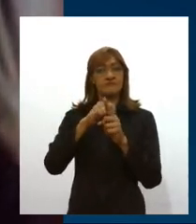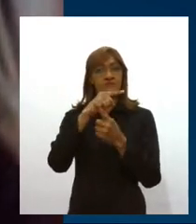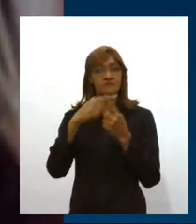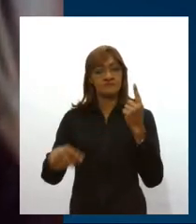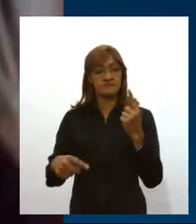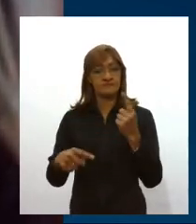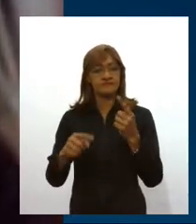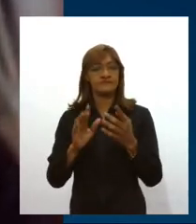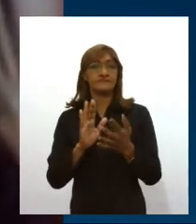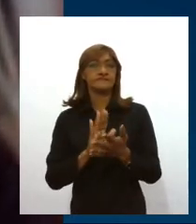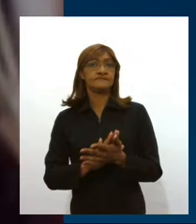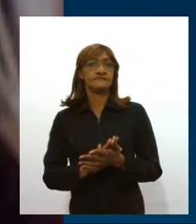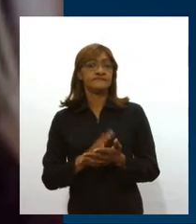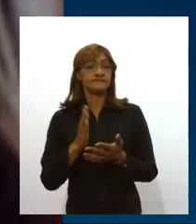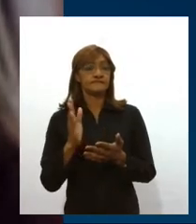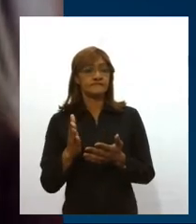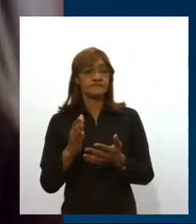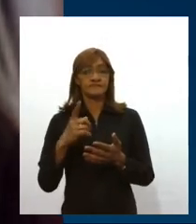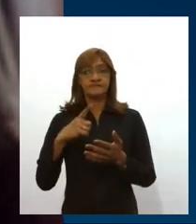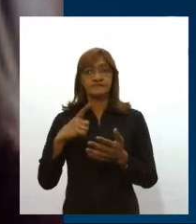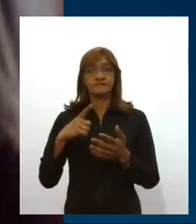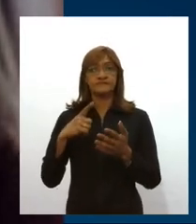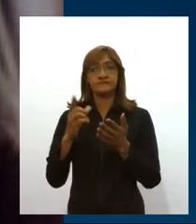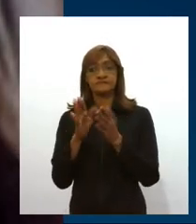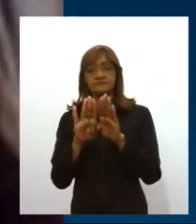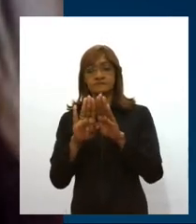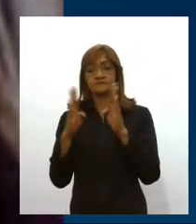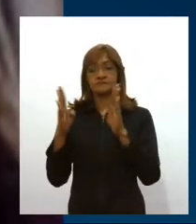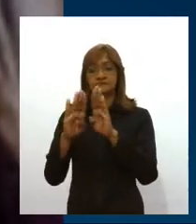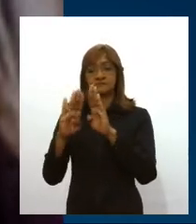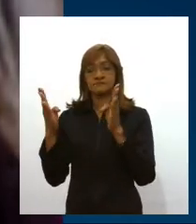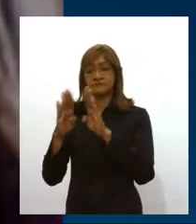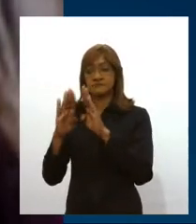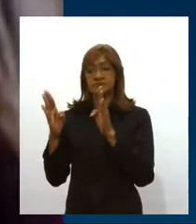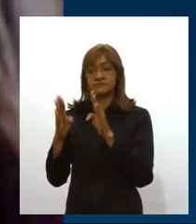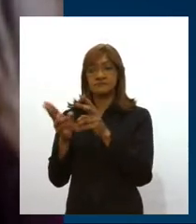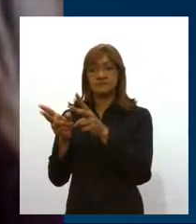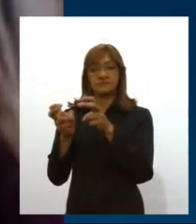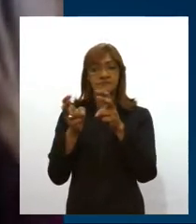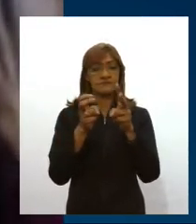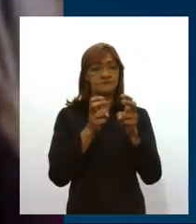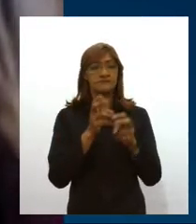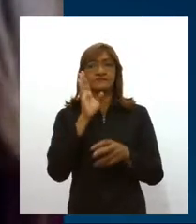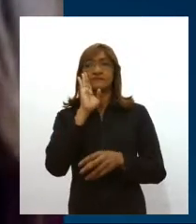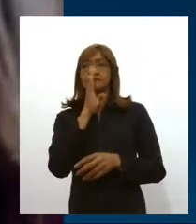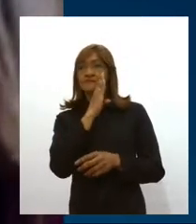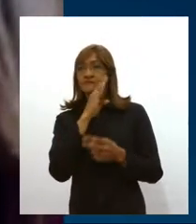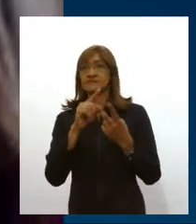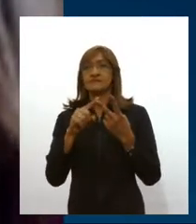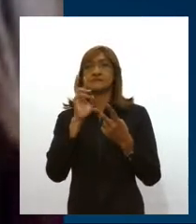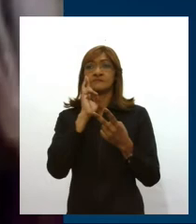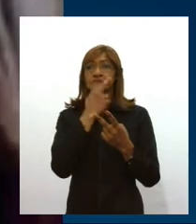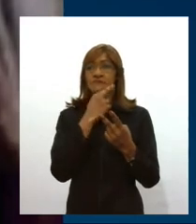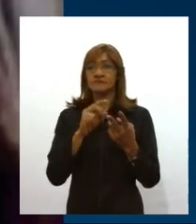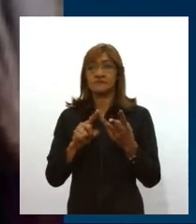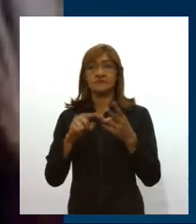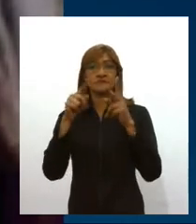E mesmo com essas sucessivas fases de abertura, nós observamos que a abertura dos bares, restaurantes, shoppings,